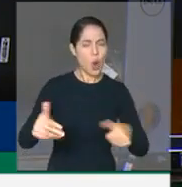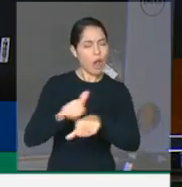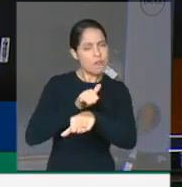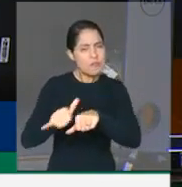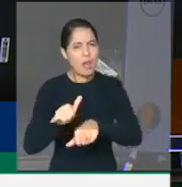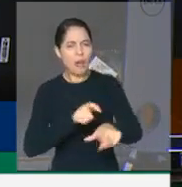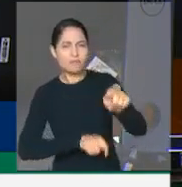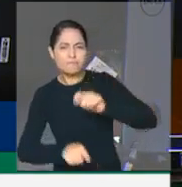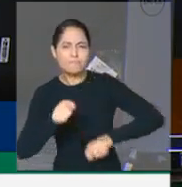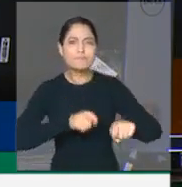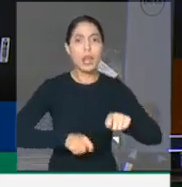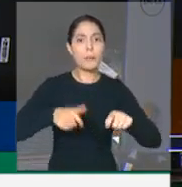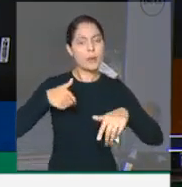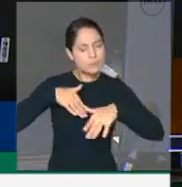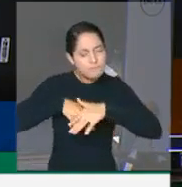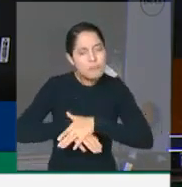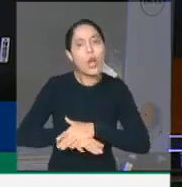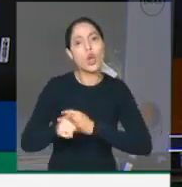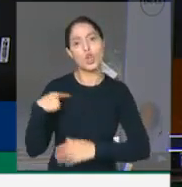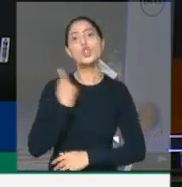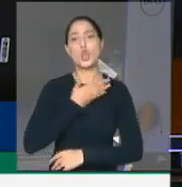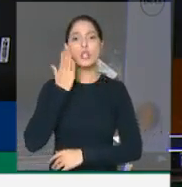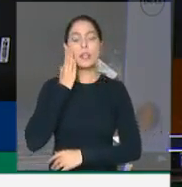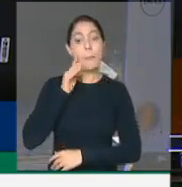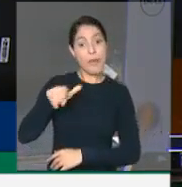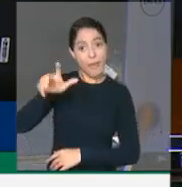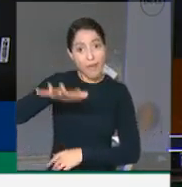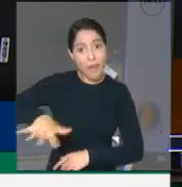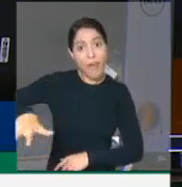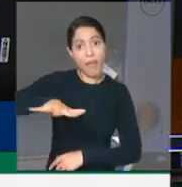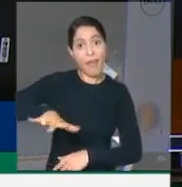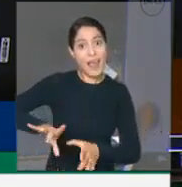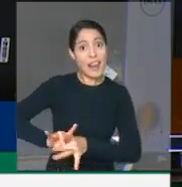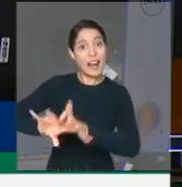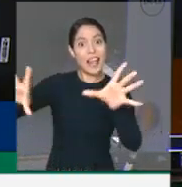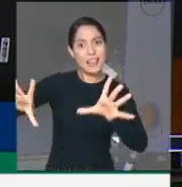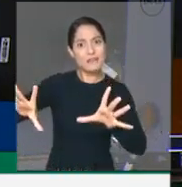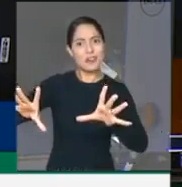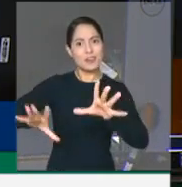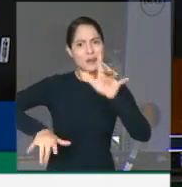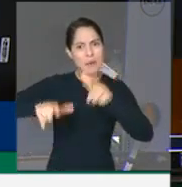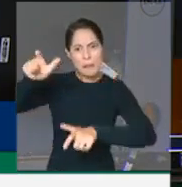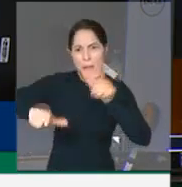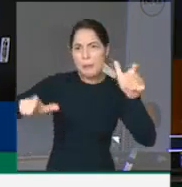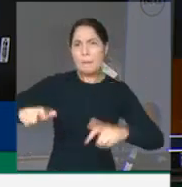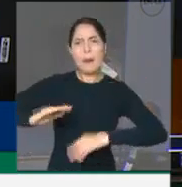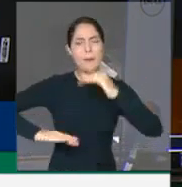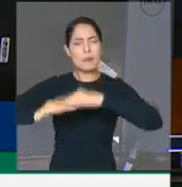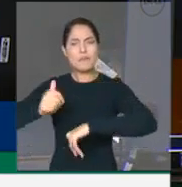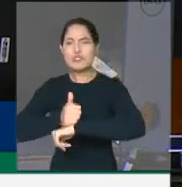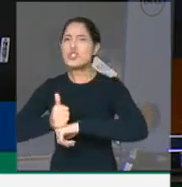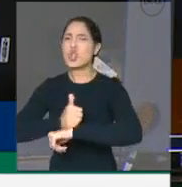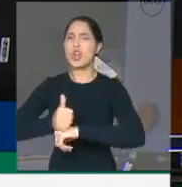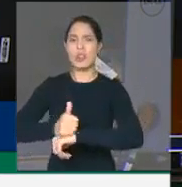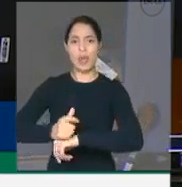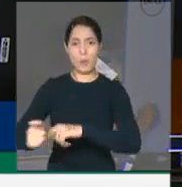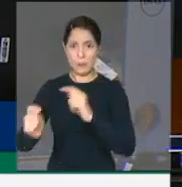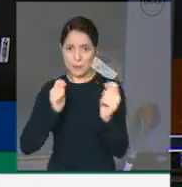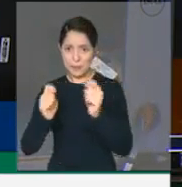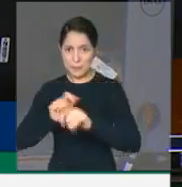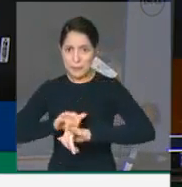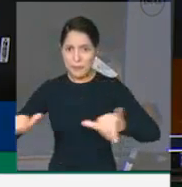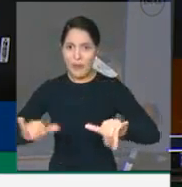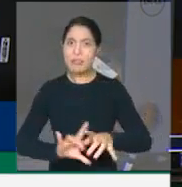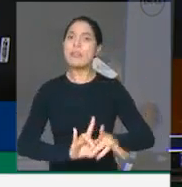sabemos o importantíssimo papel da imprensa livre e dos profissionais de imprensa na consolidação da democracia.